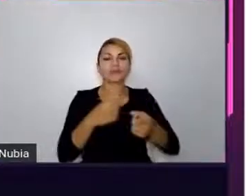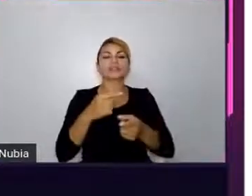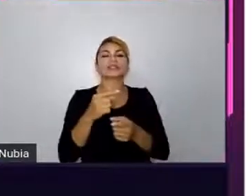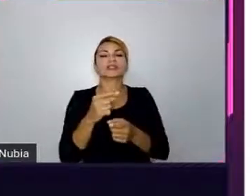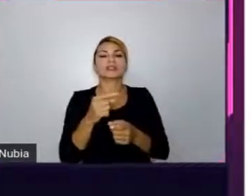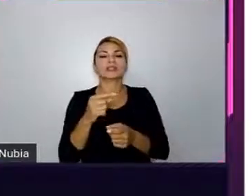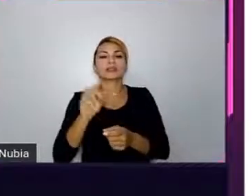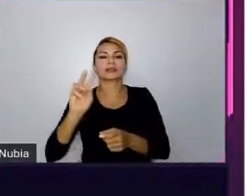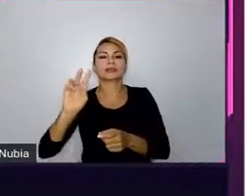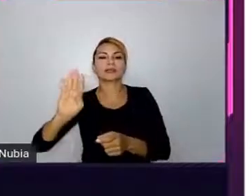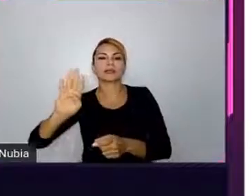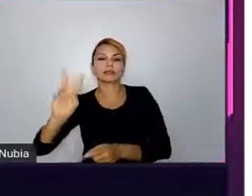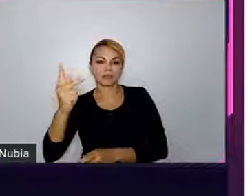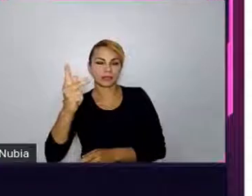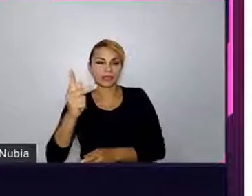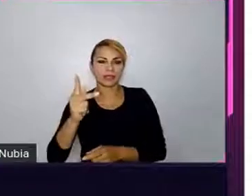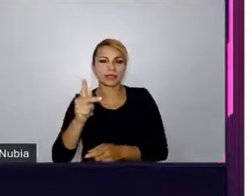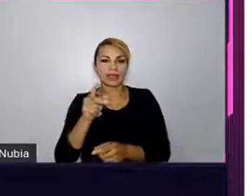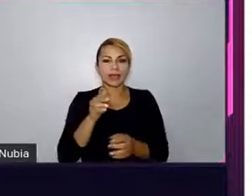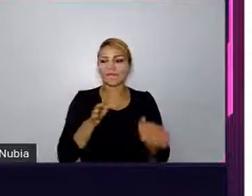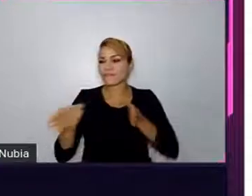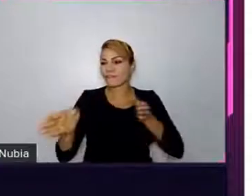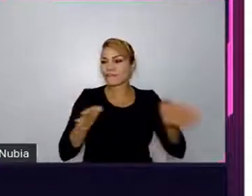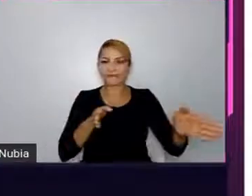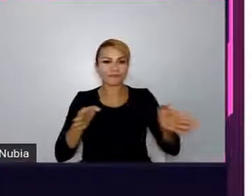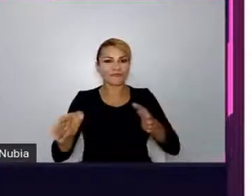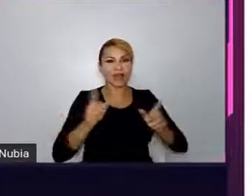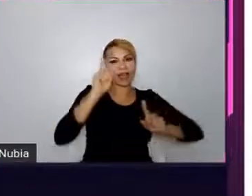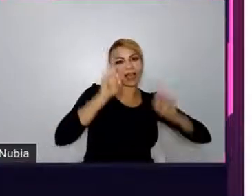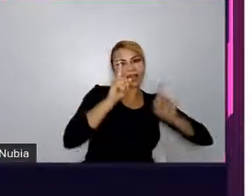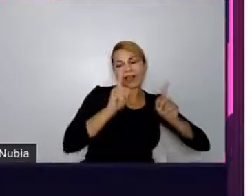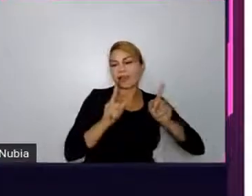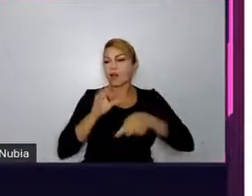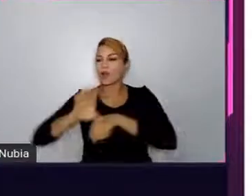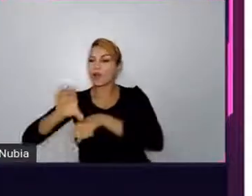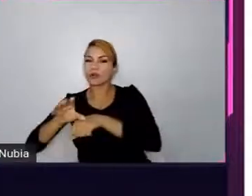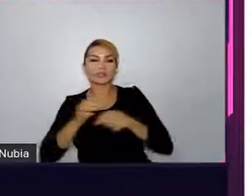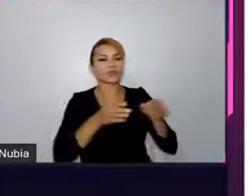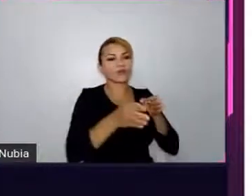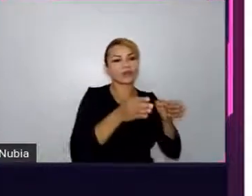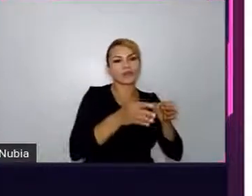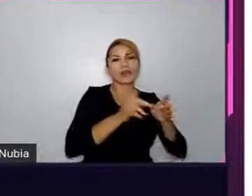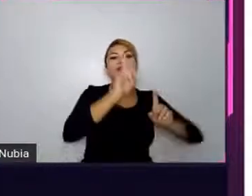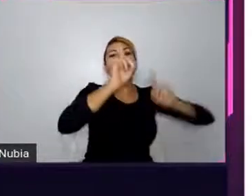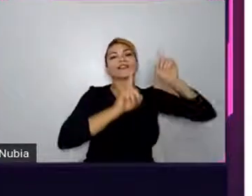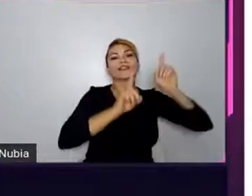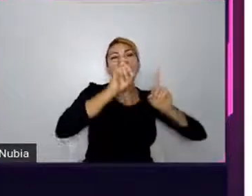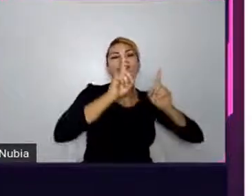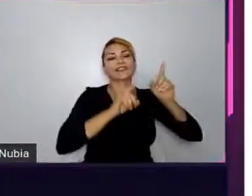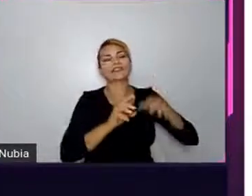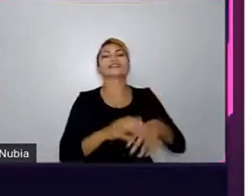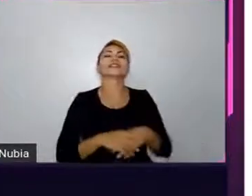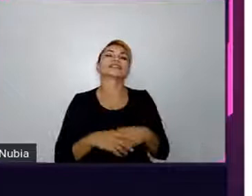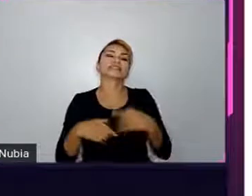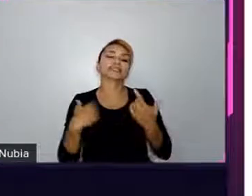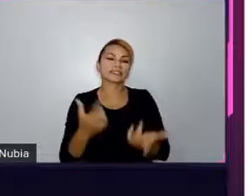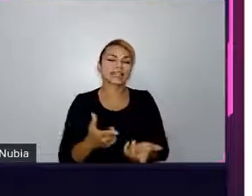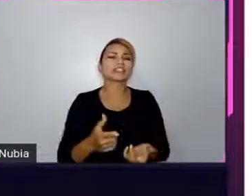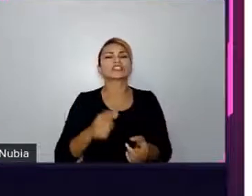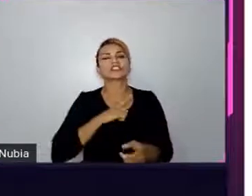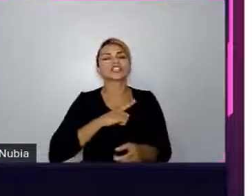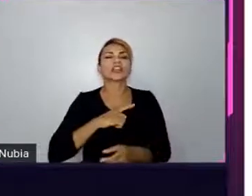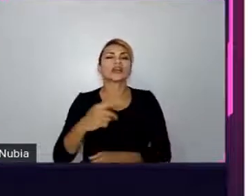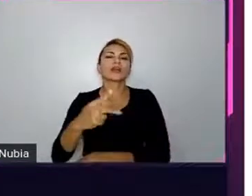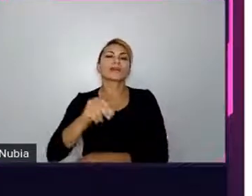E o resultado disso foram alguns scripts para coletar tweets, dos check-ins que as pessoas faziam no Foursquare, na época o Foursquare era muito